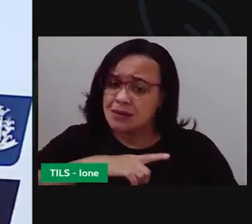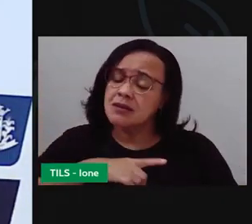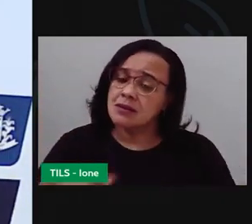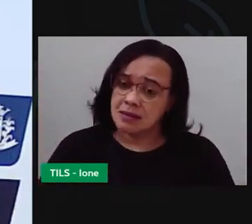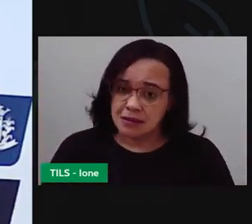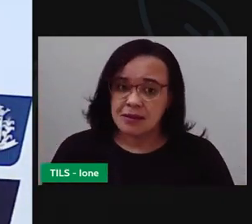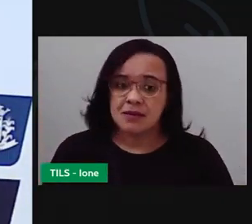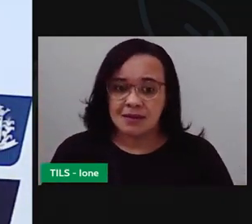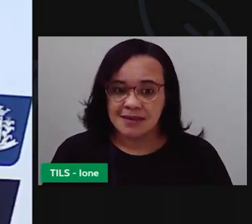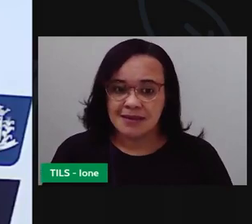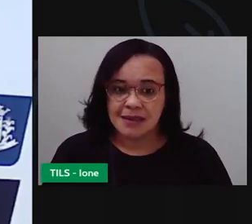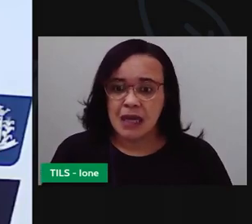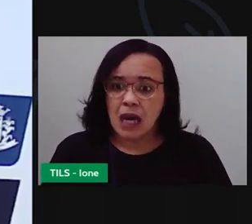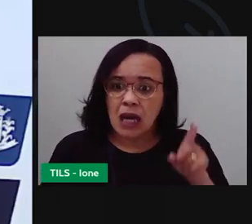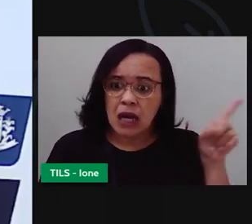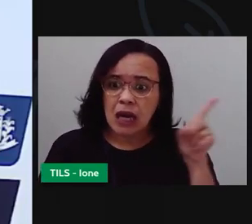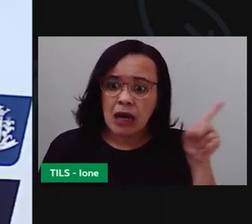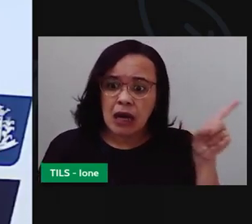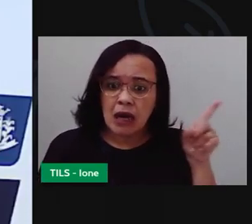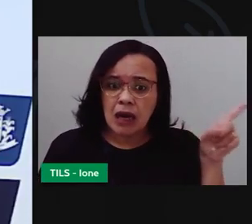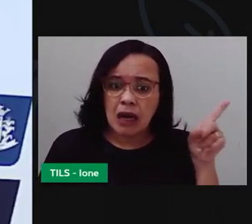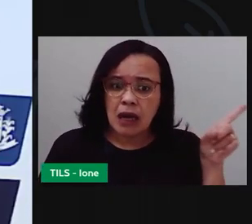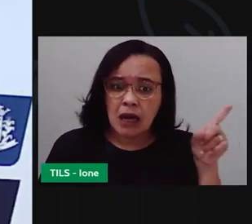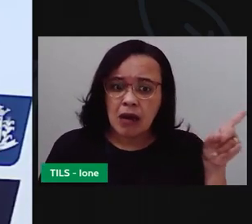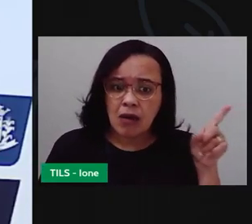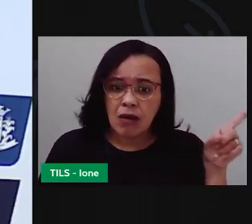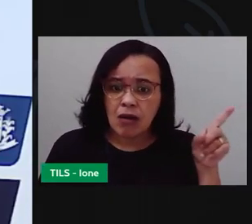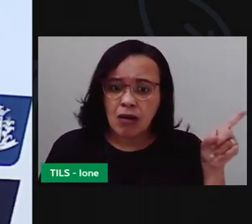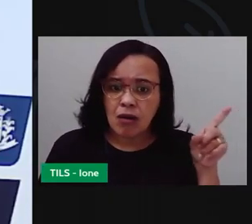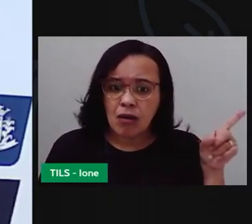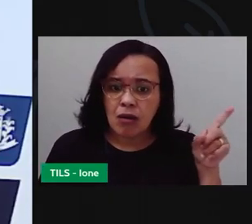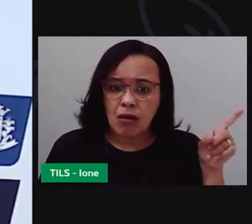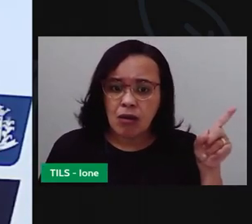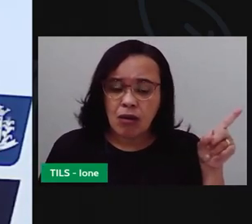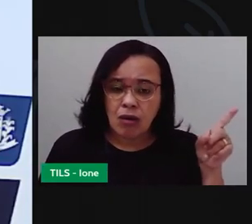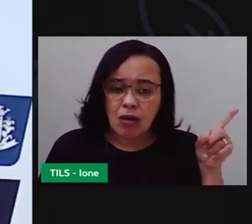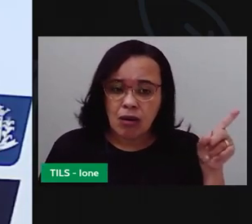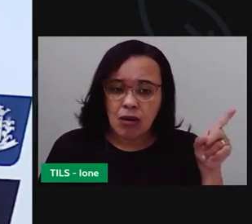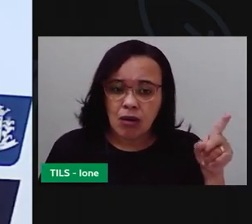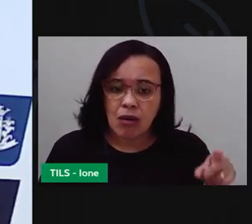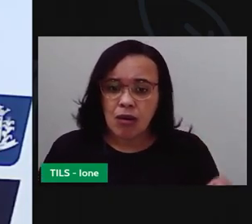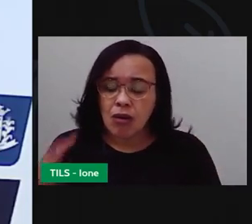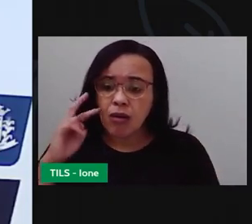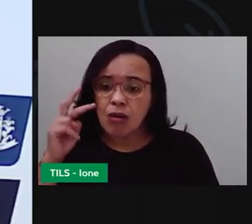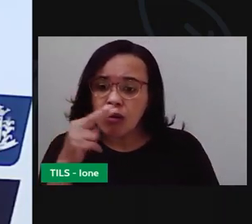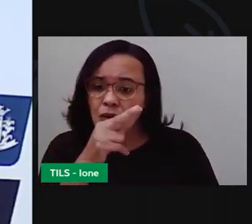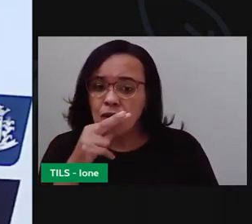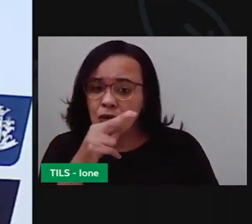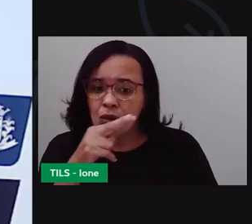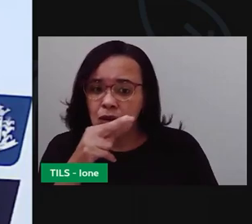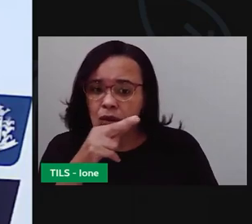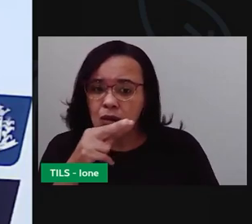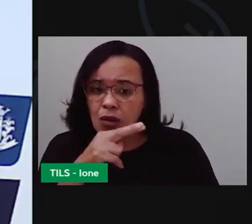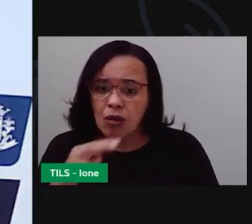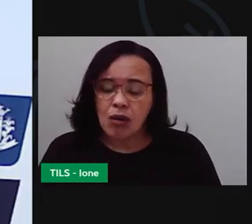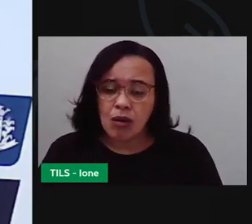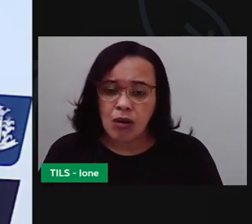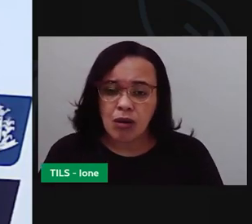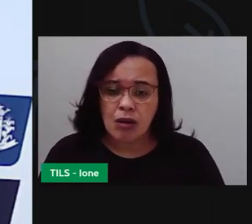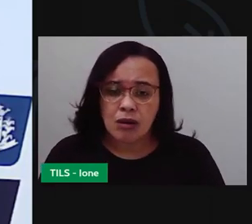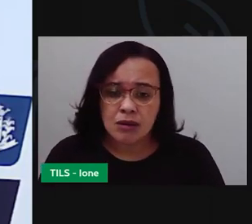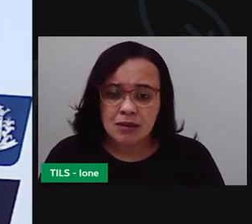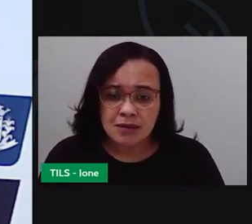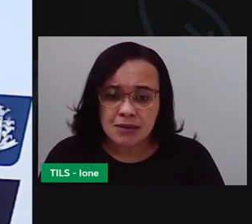E aponta pra esse bicho. Outro bichinho é aquele menino que